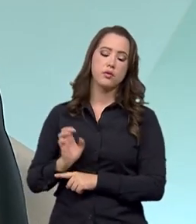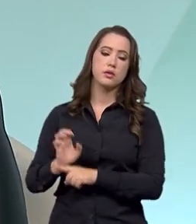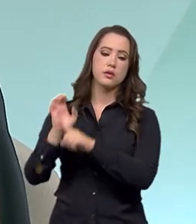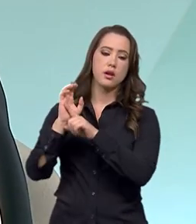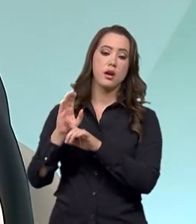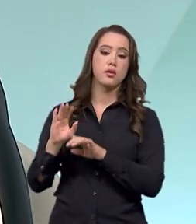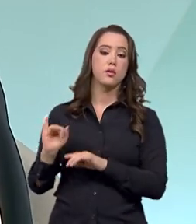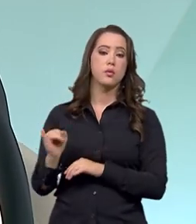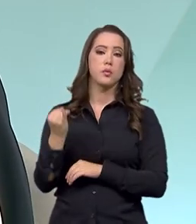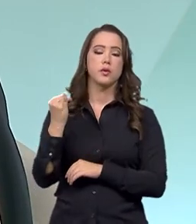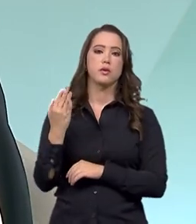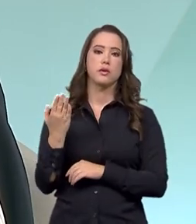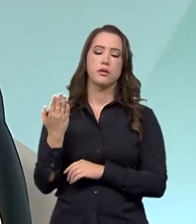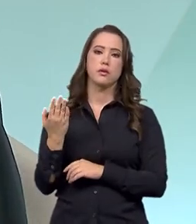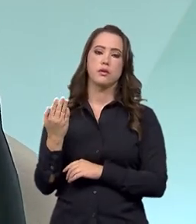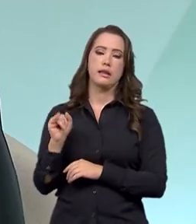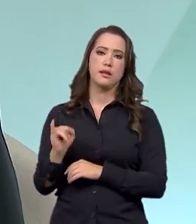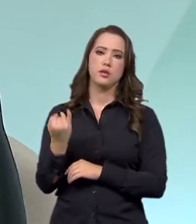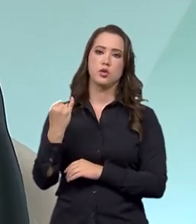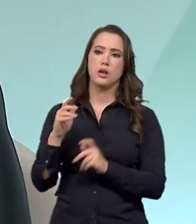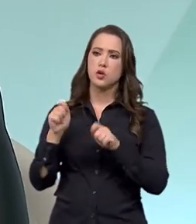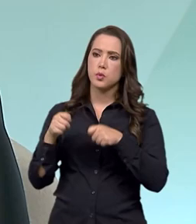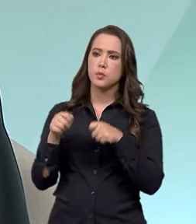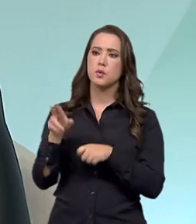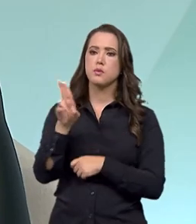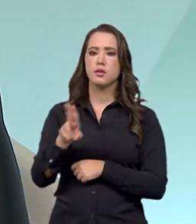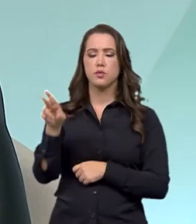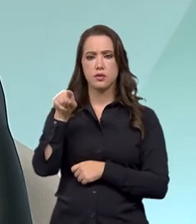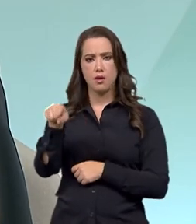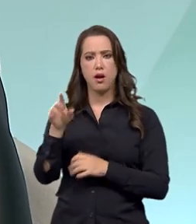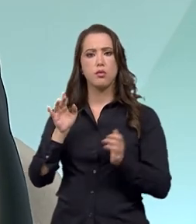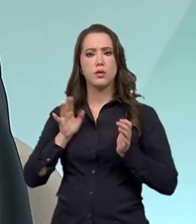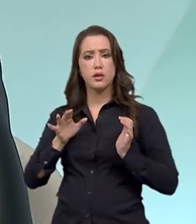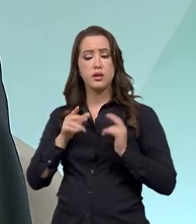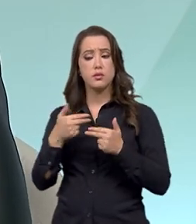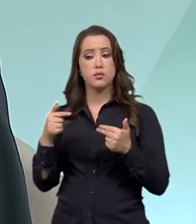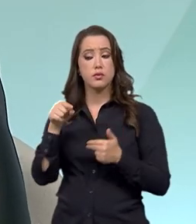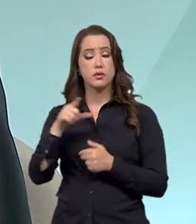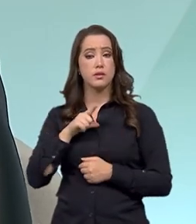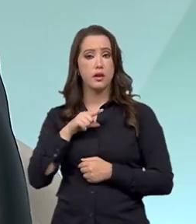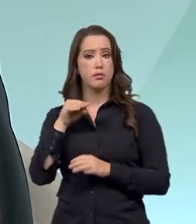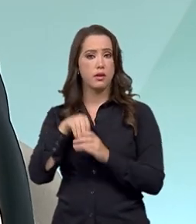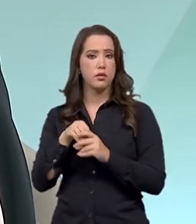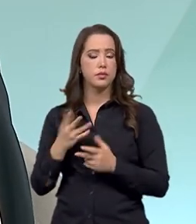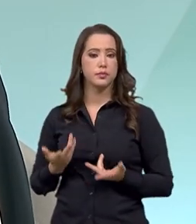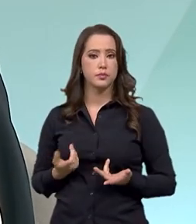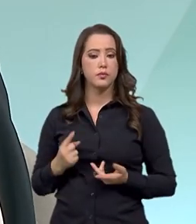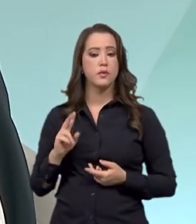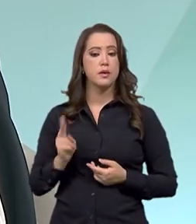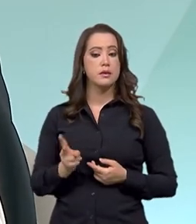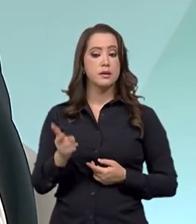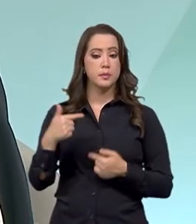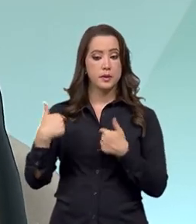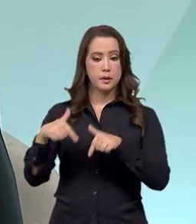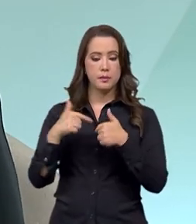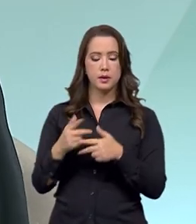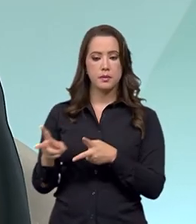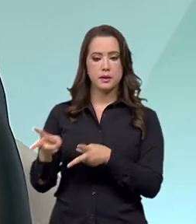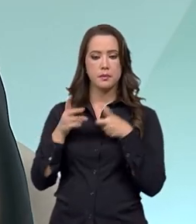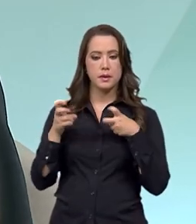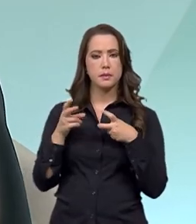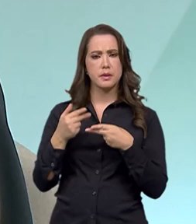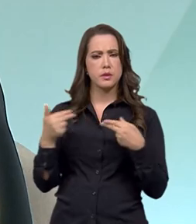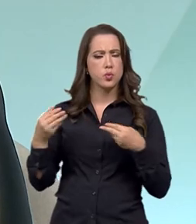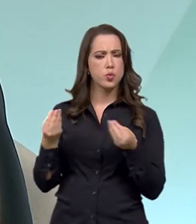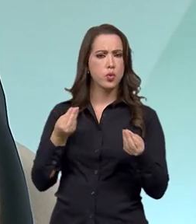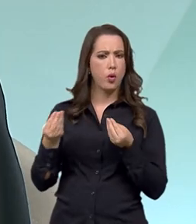ocupação realmente que agregue valor àquele destino. E também estamos trabalhando cada vez mais o diagnóstico desses